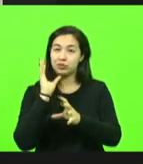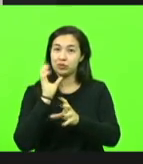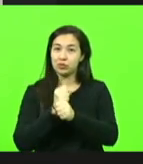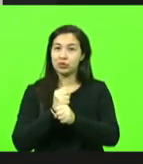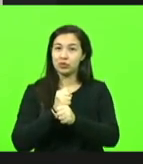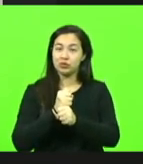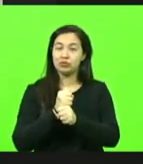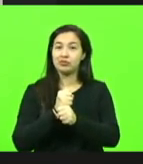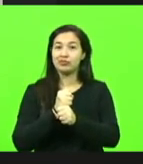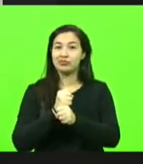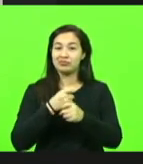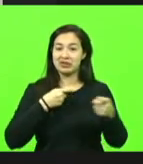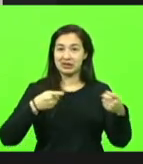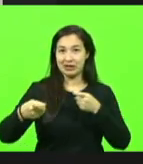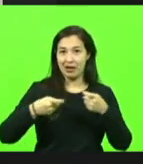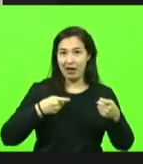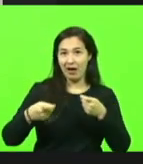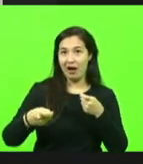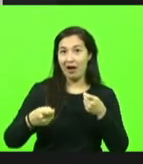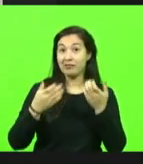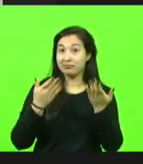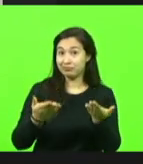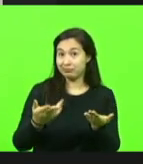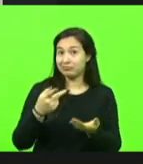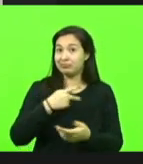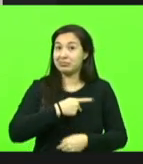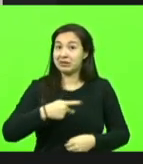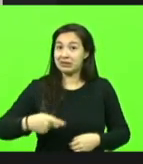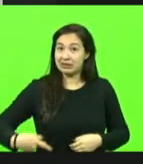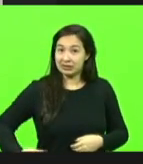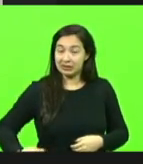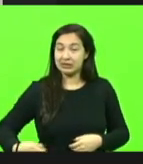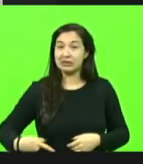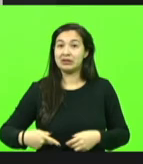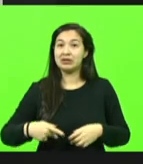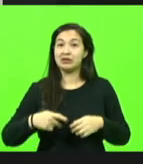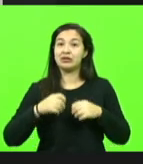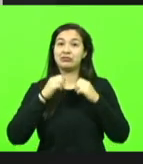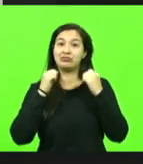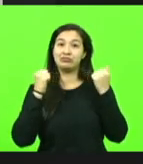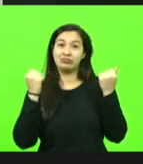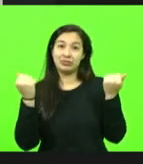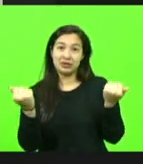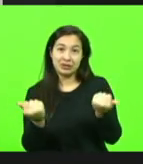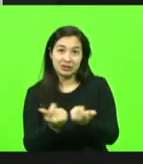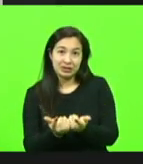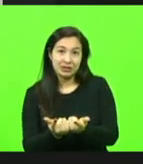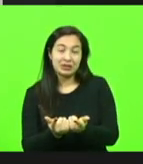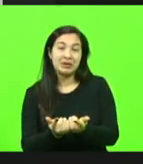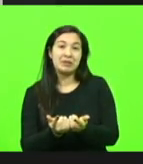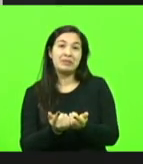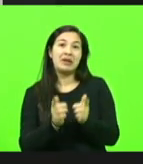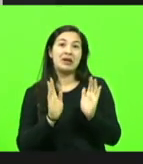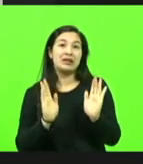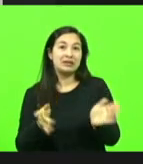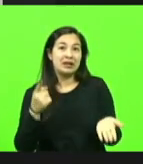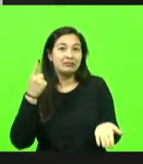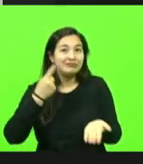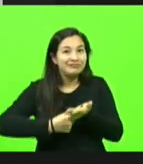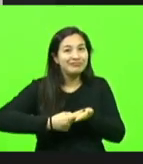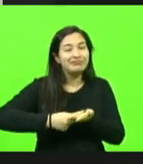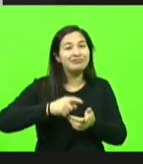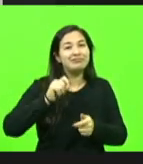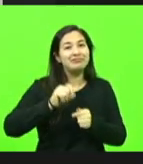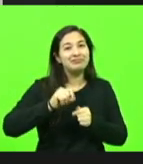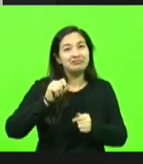E a Vossa Excelência será o presidente da Assembleia no ano que vem, conforme o acordo feito. Já estou fazendo o pedido aqui, né,